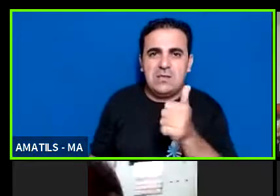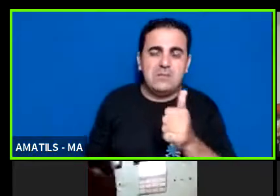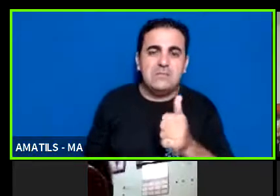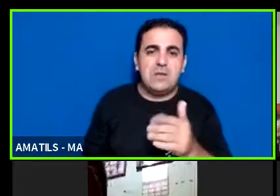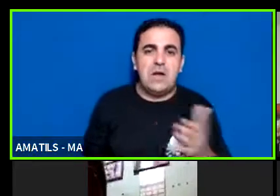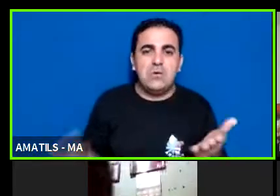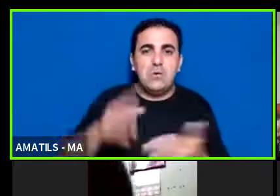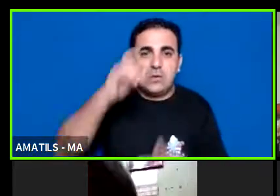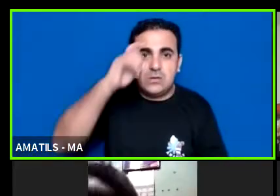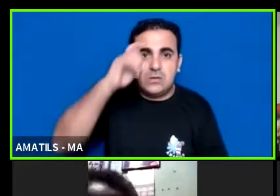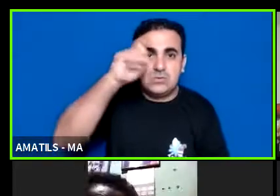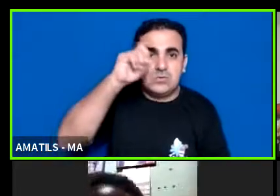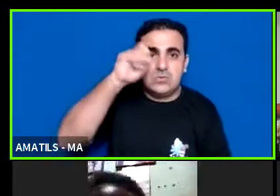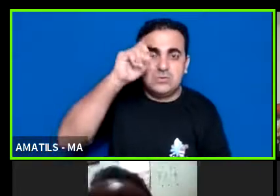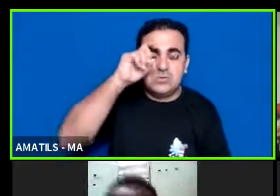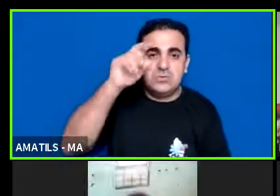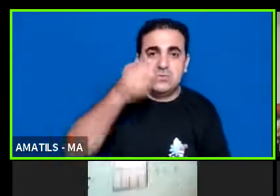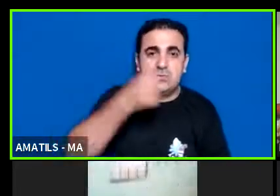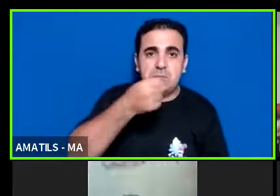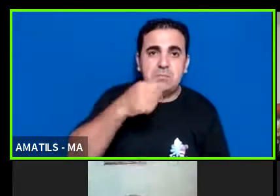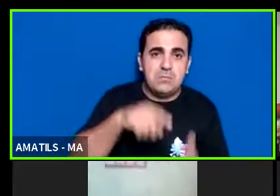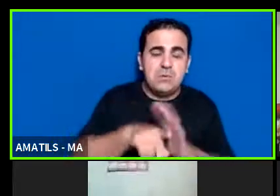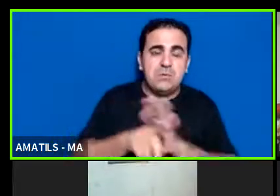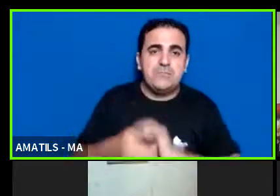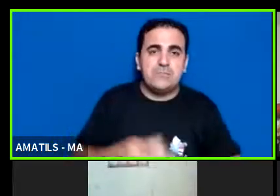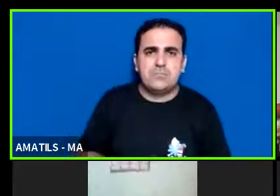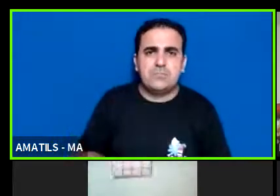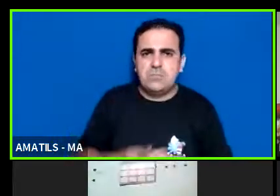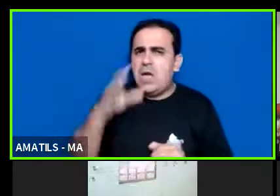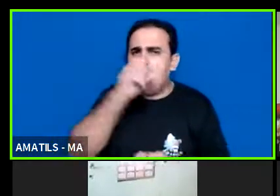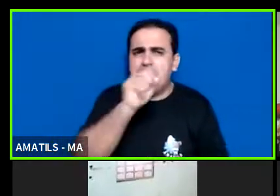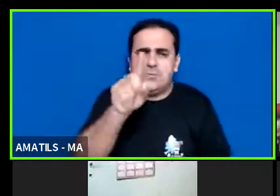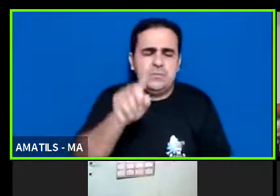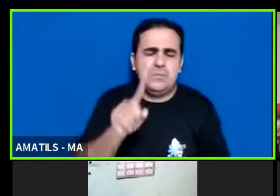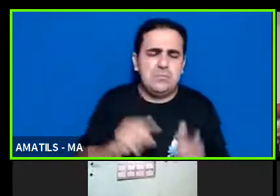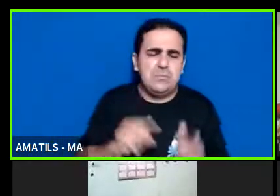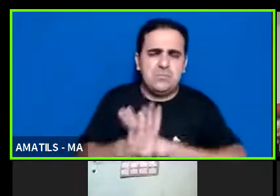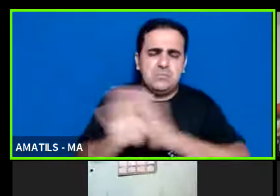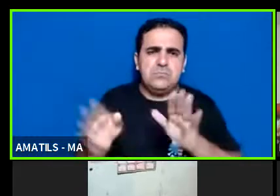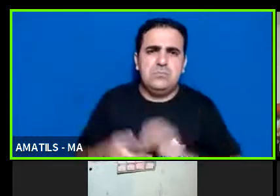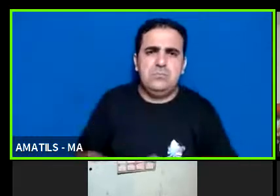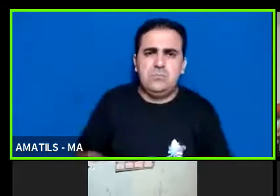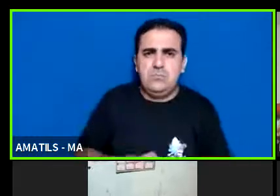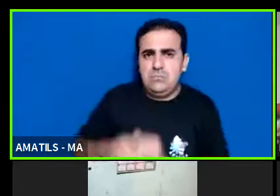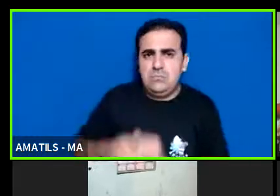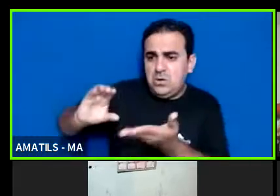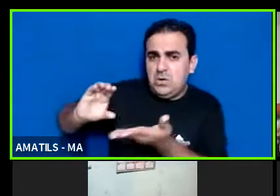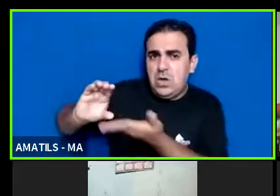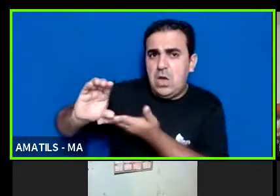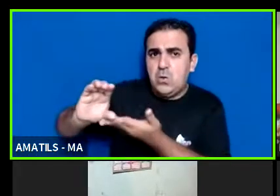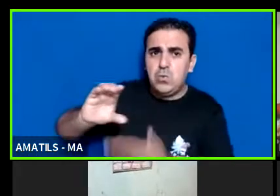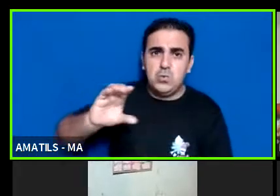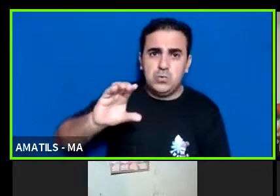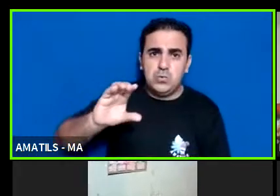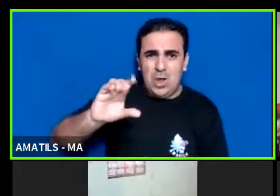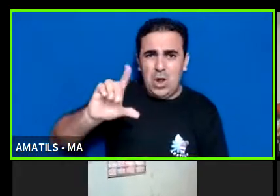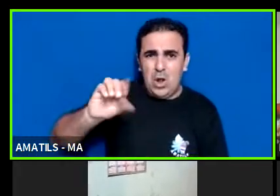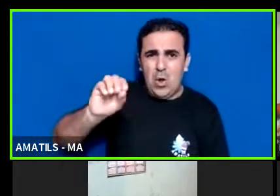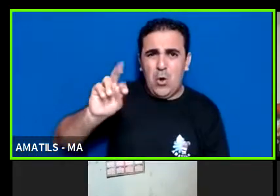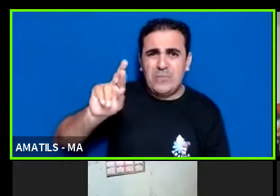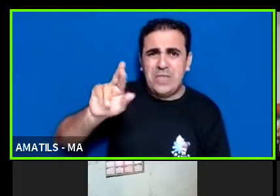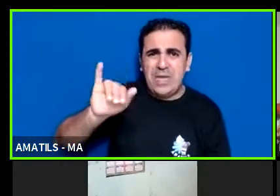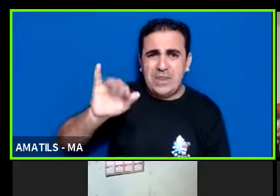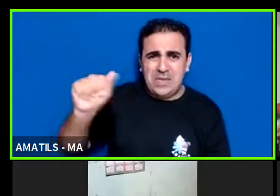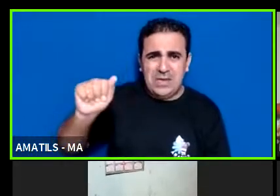Dilson Dilson está com a palavra Beleza rapidinho esse recurso pela loteria então ele é mensal e